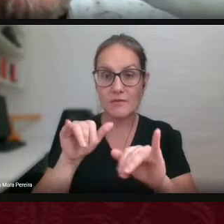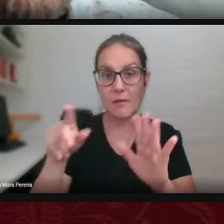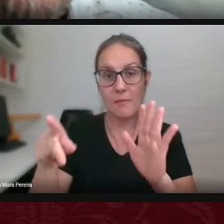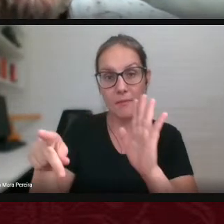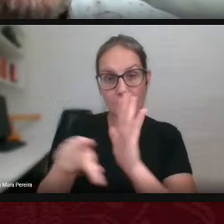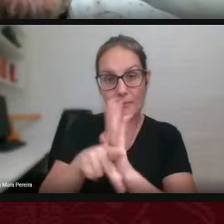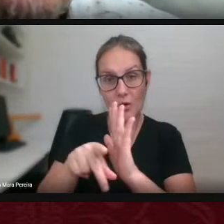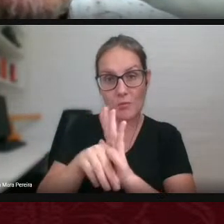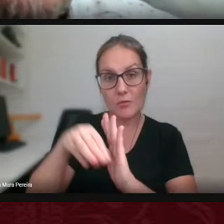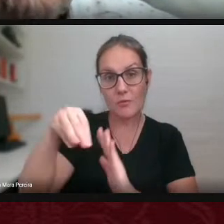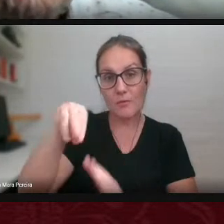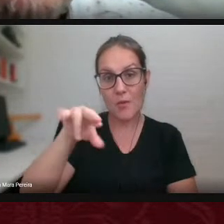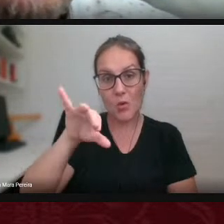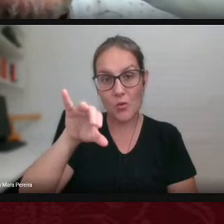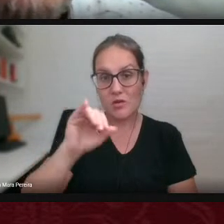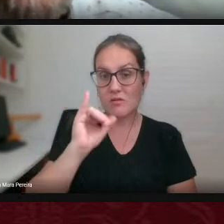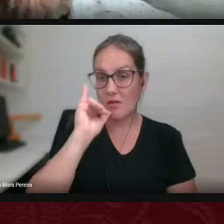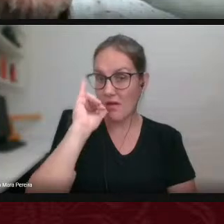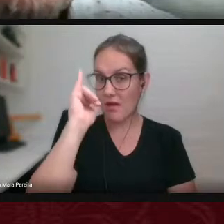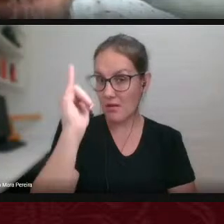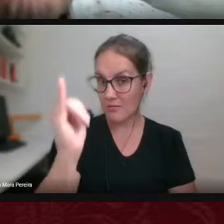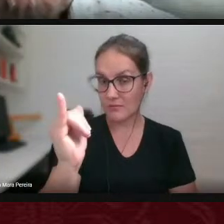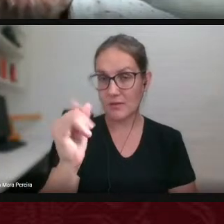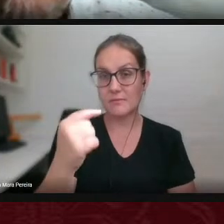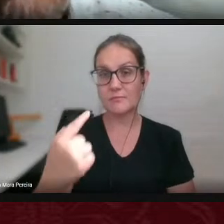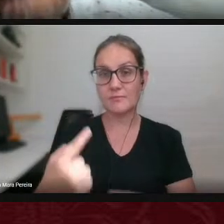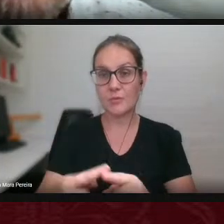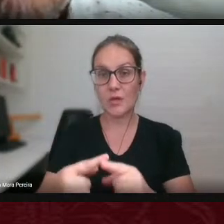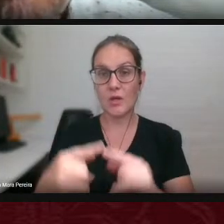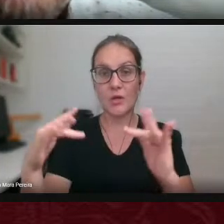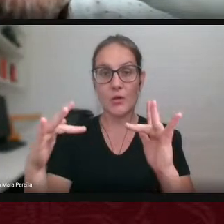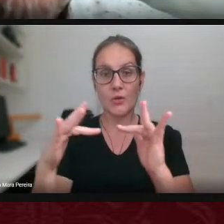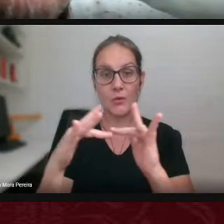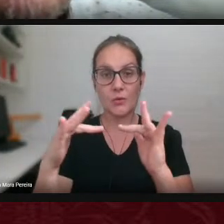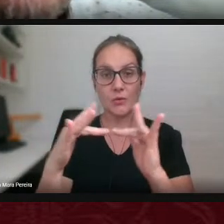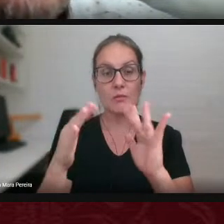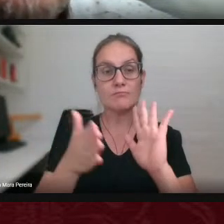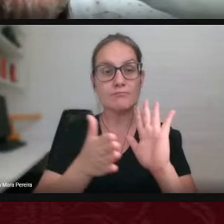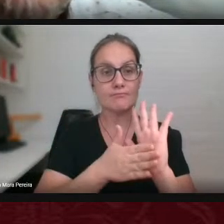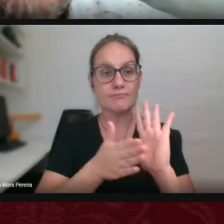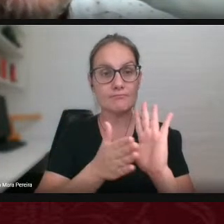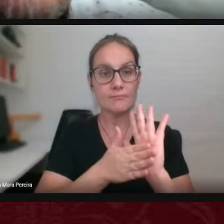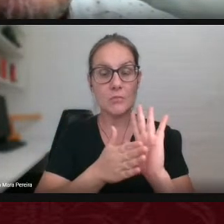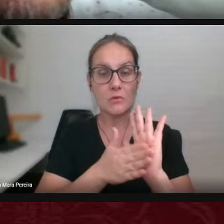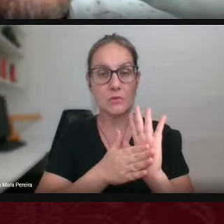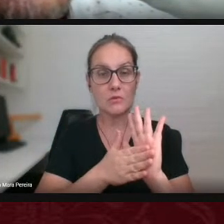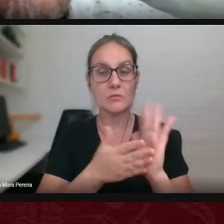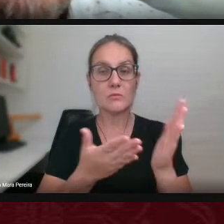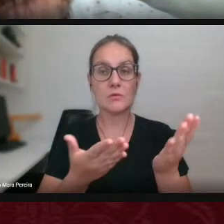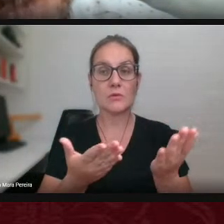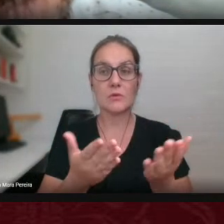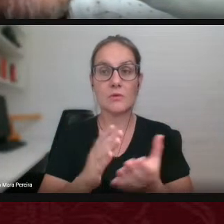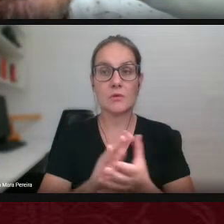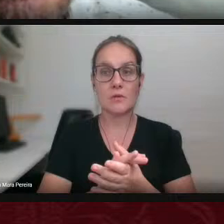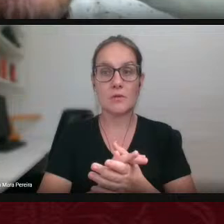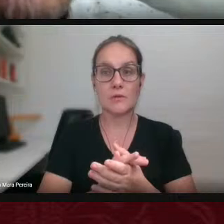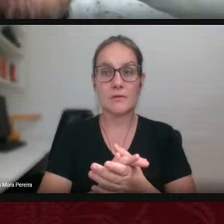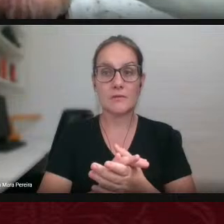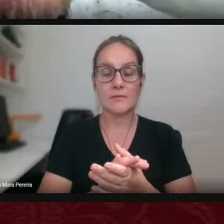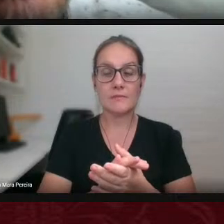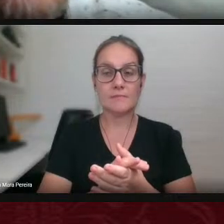porque no contato com as propostas dele da